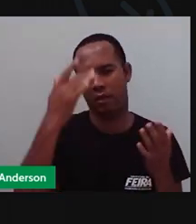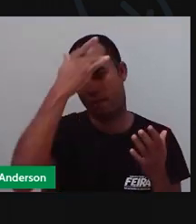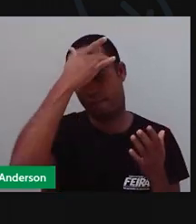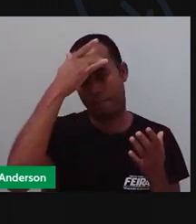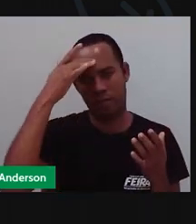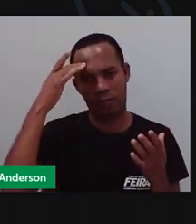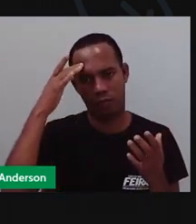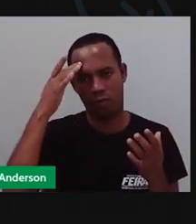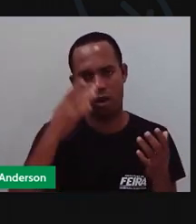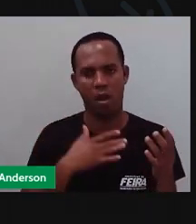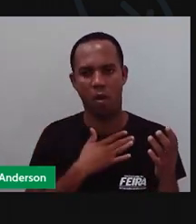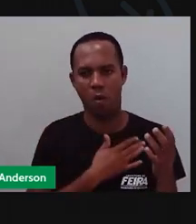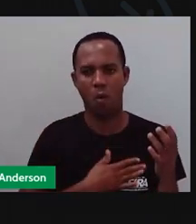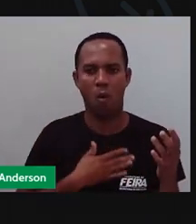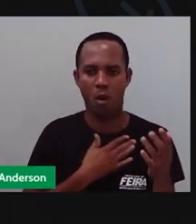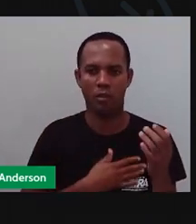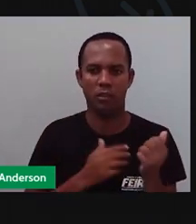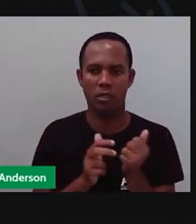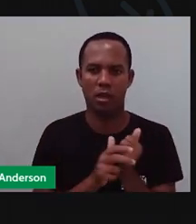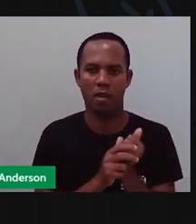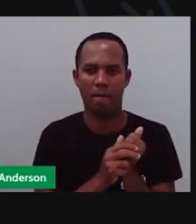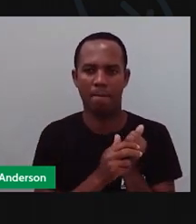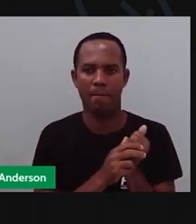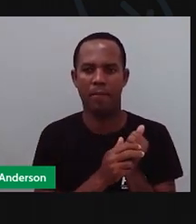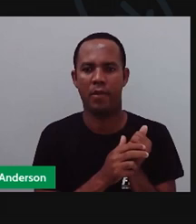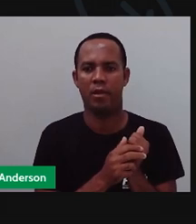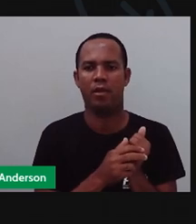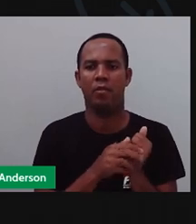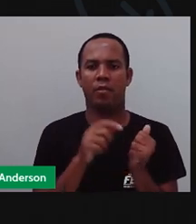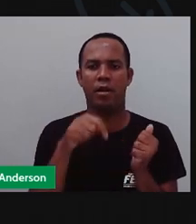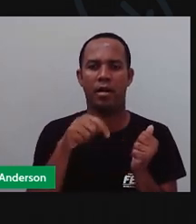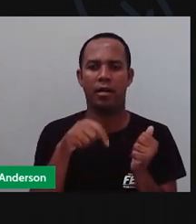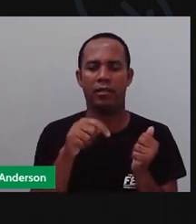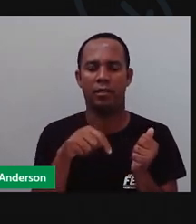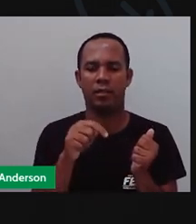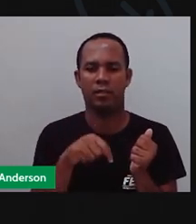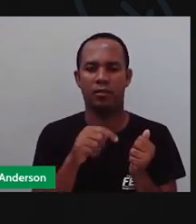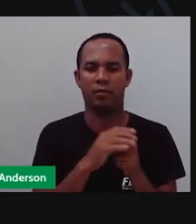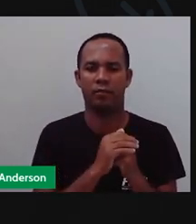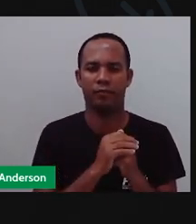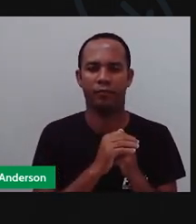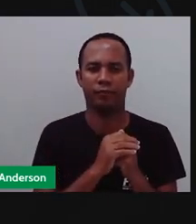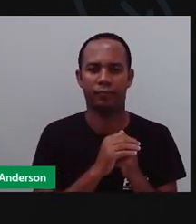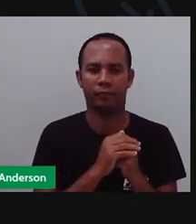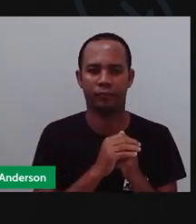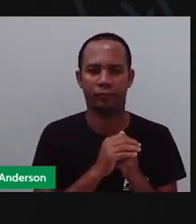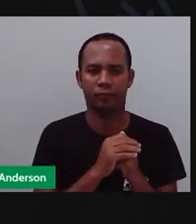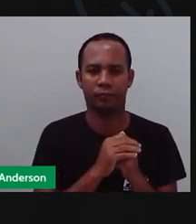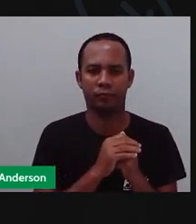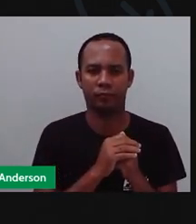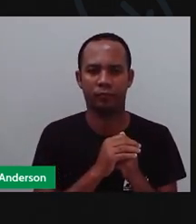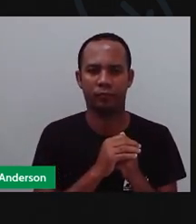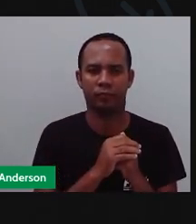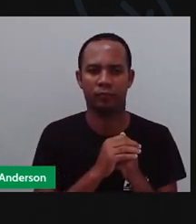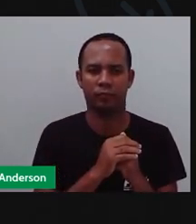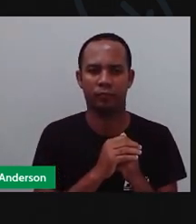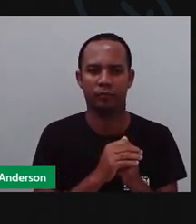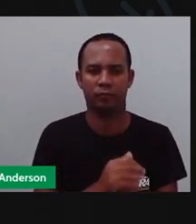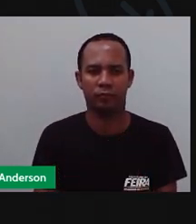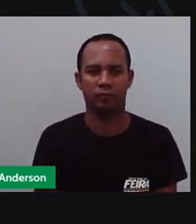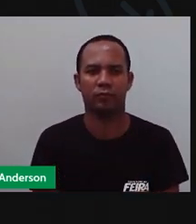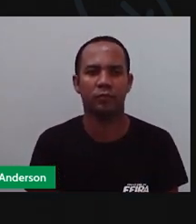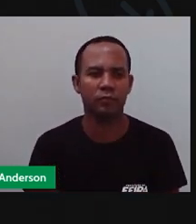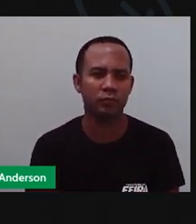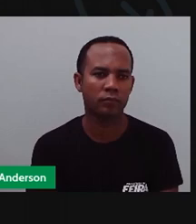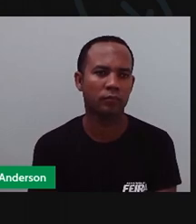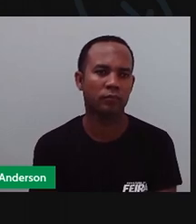De milho. Onde eu fiz a minha pesquisa? aqui no estúdio, certo? Então, vamos botar aqui. O título será